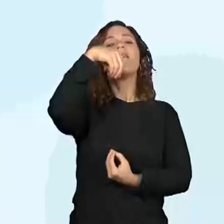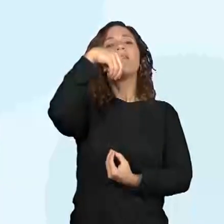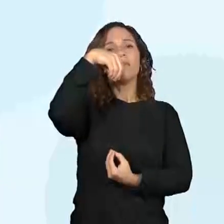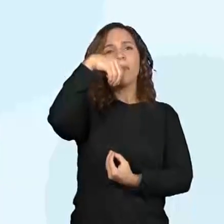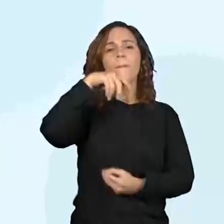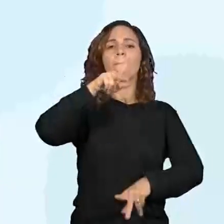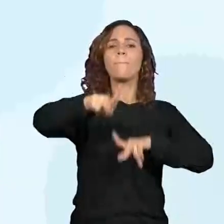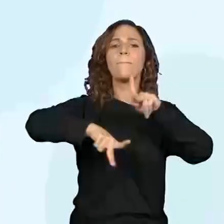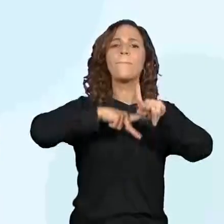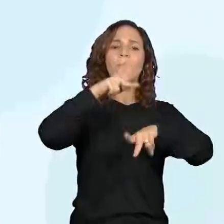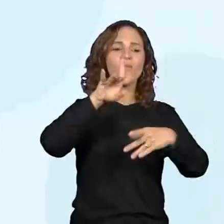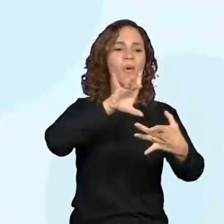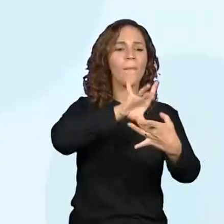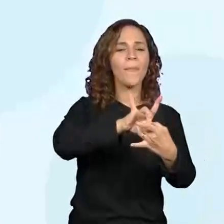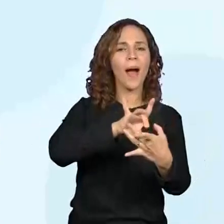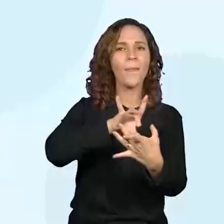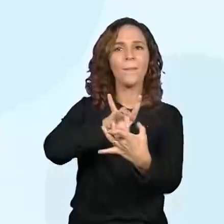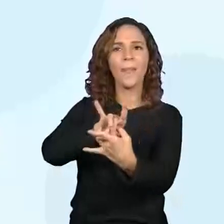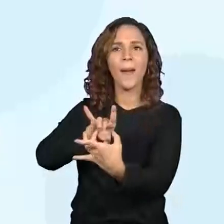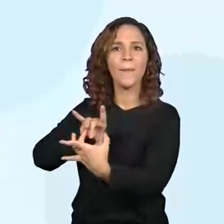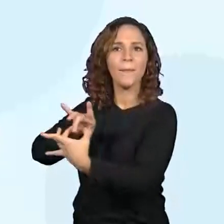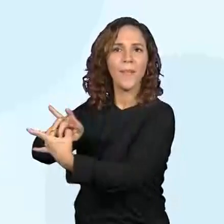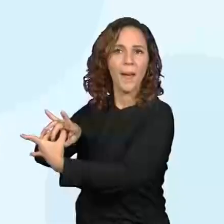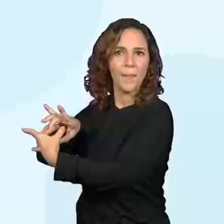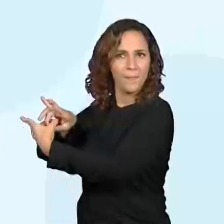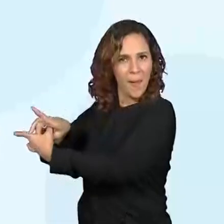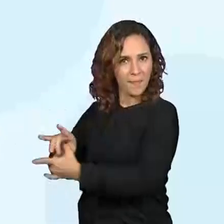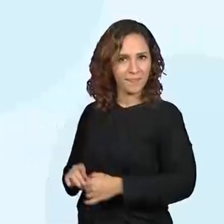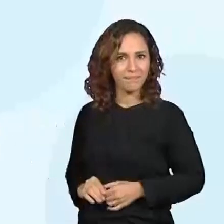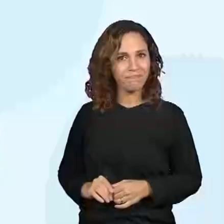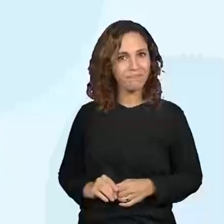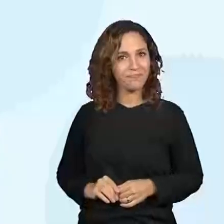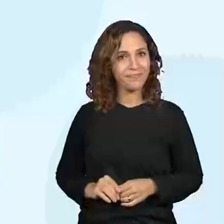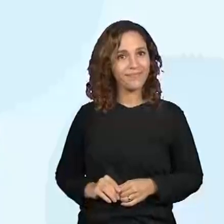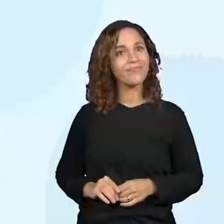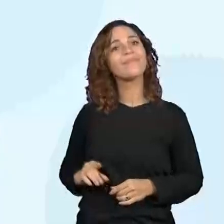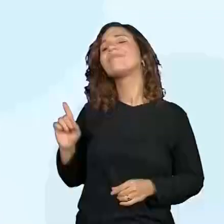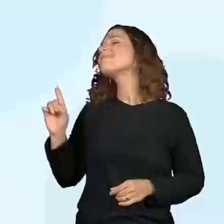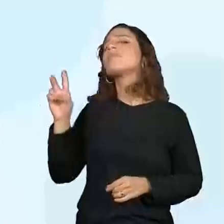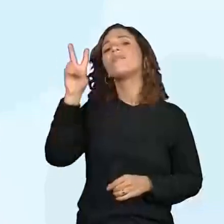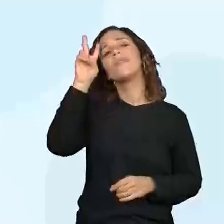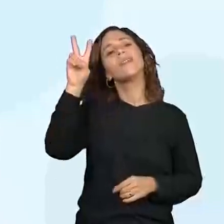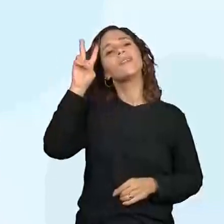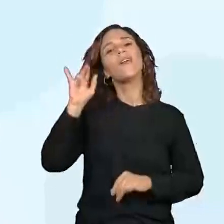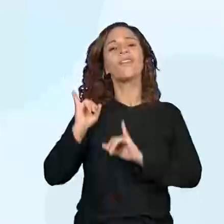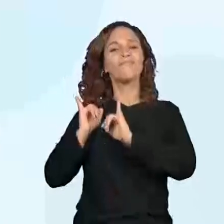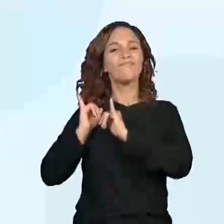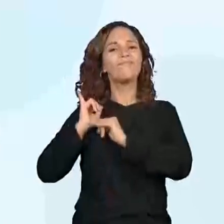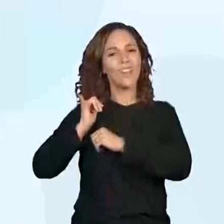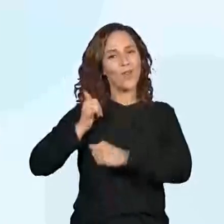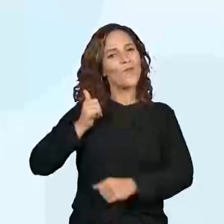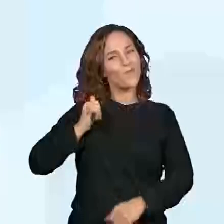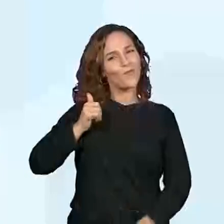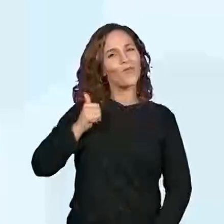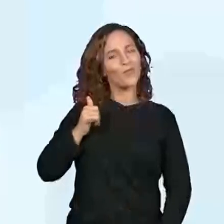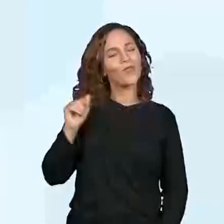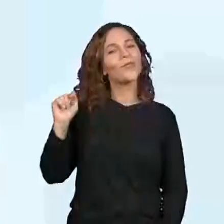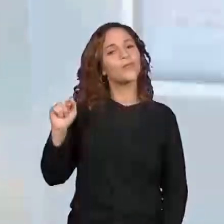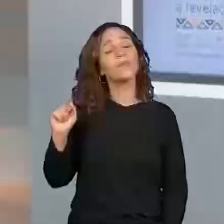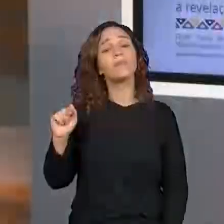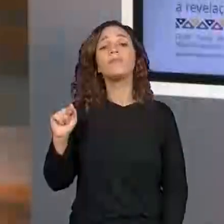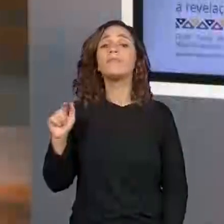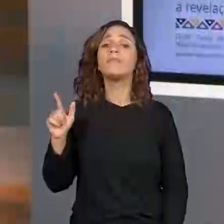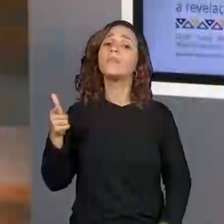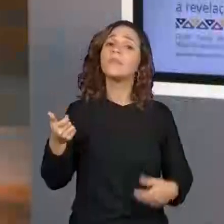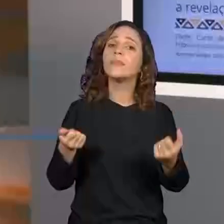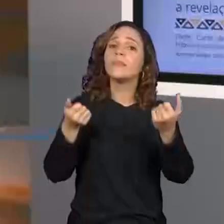povos. Olha só, esse conto aí vem trazendo uma história que traz o